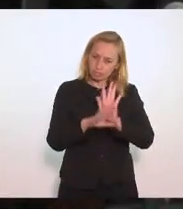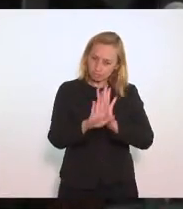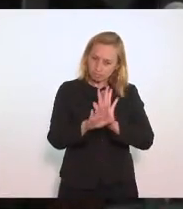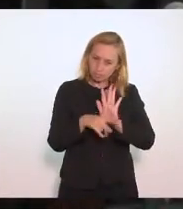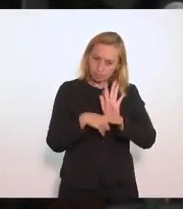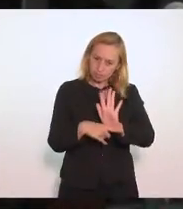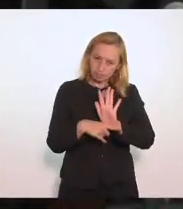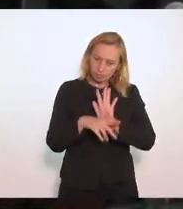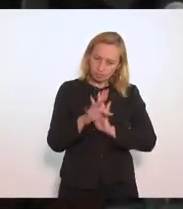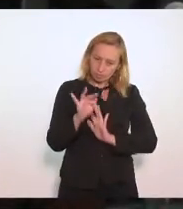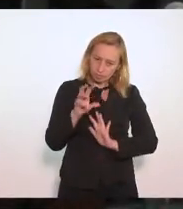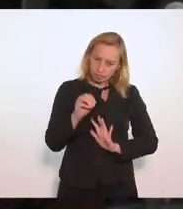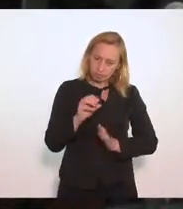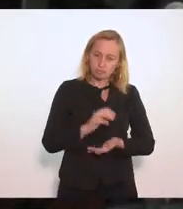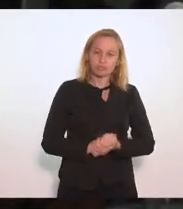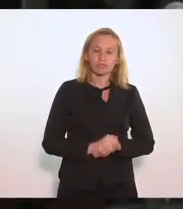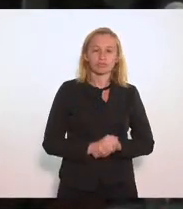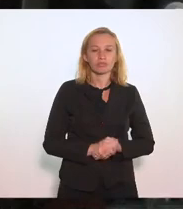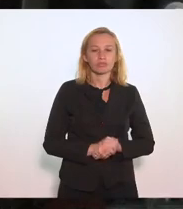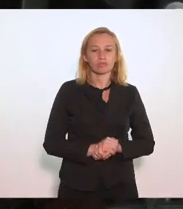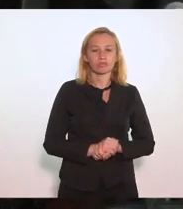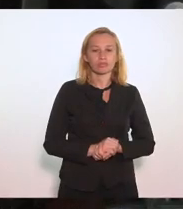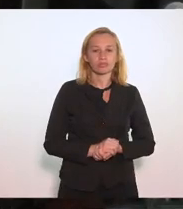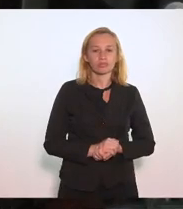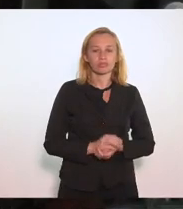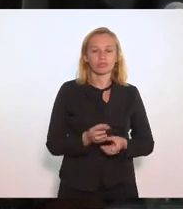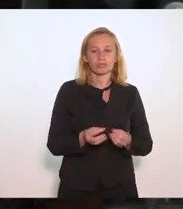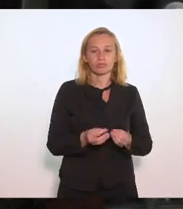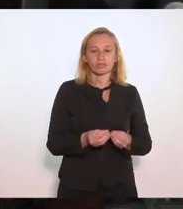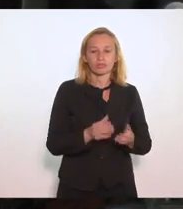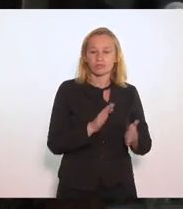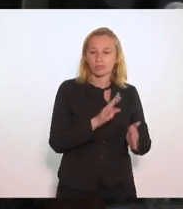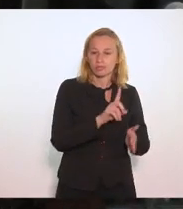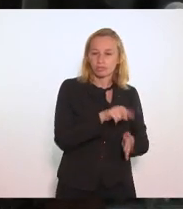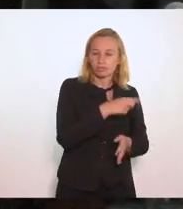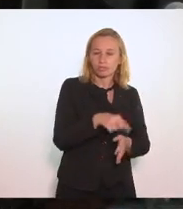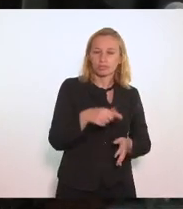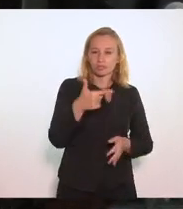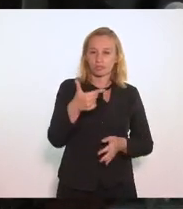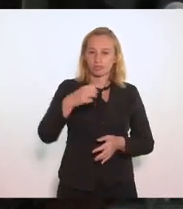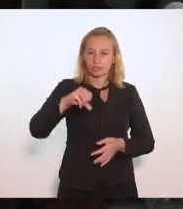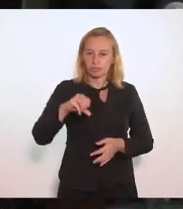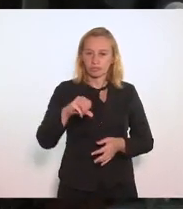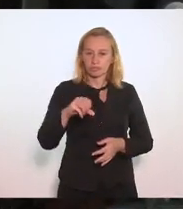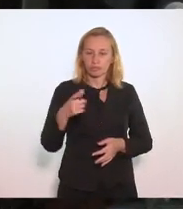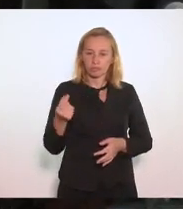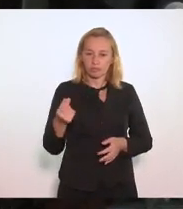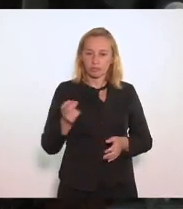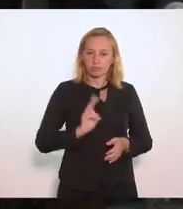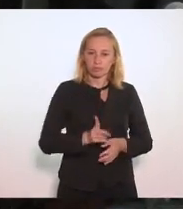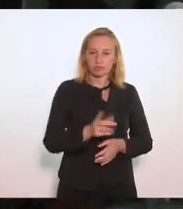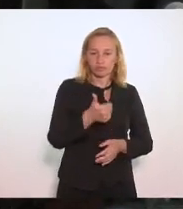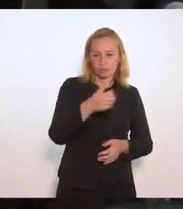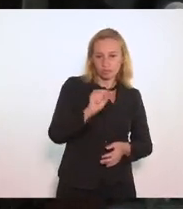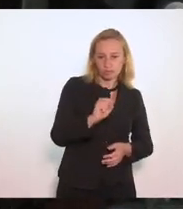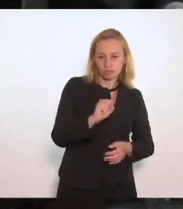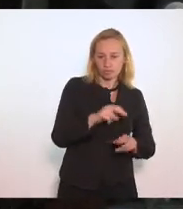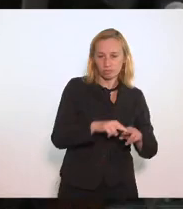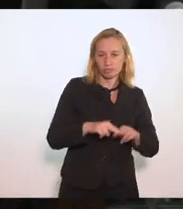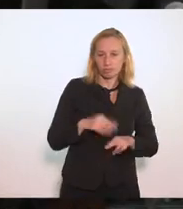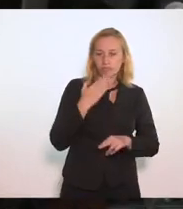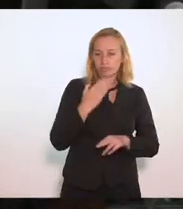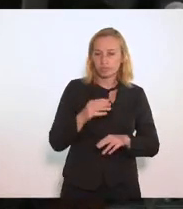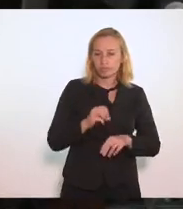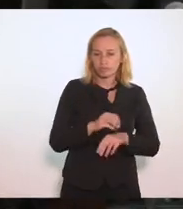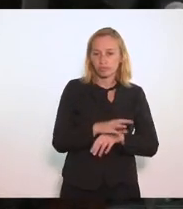Foi rejeitado as emendas 19 e 20 e aglutinou a 18 Que é motivo de pedido de